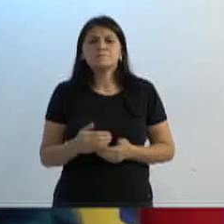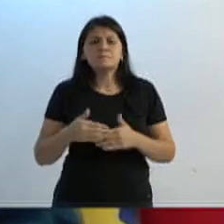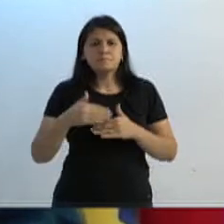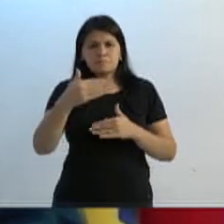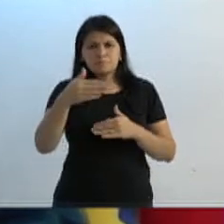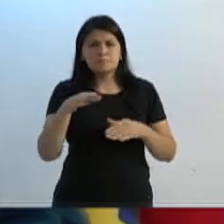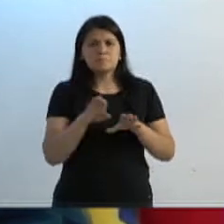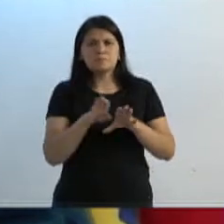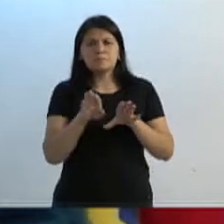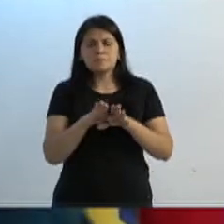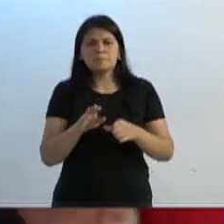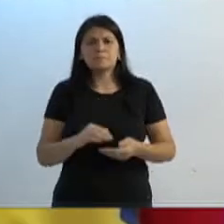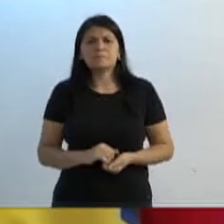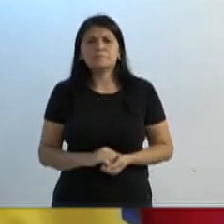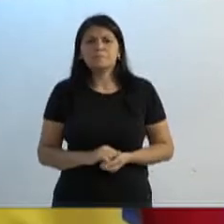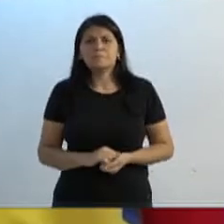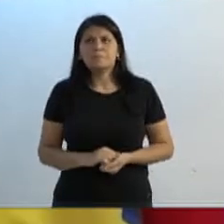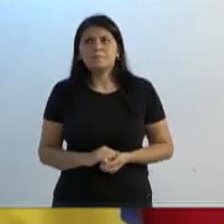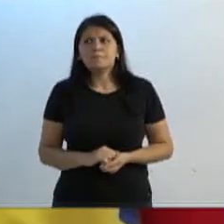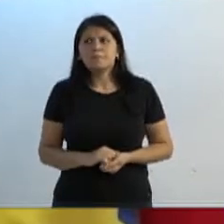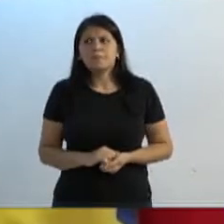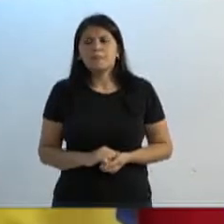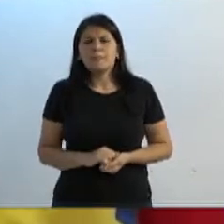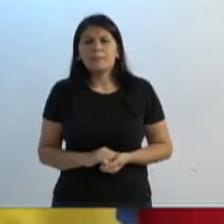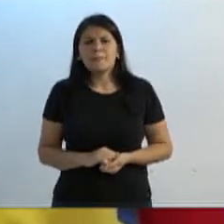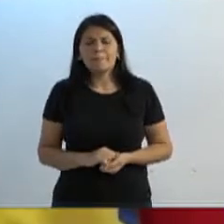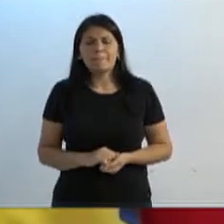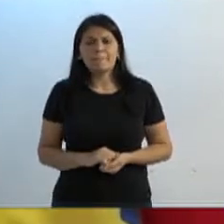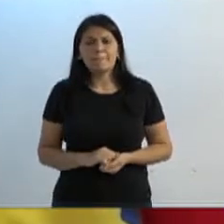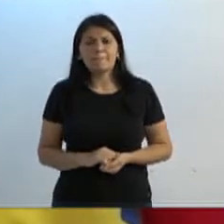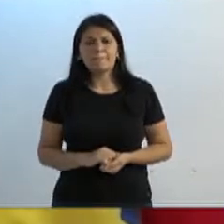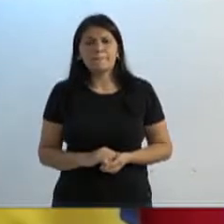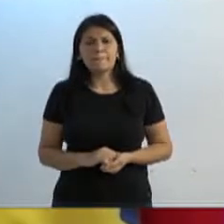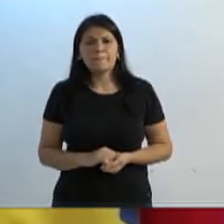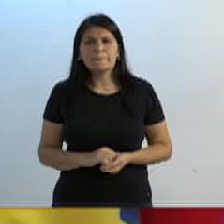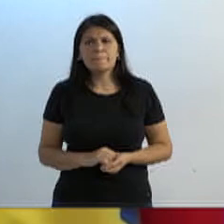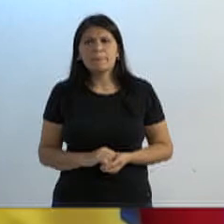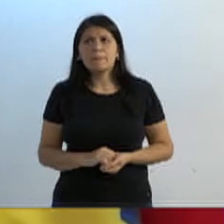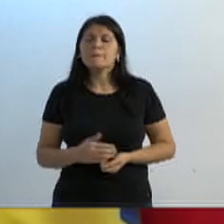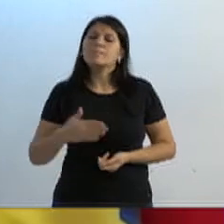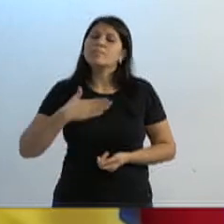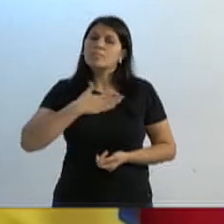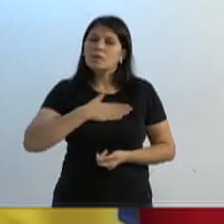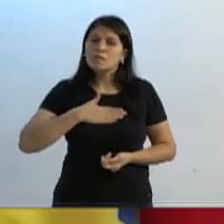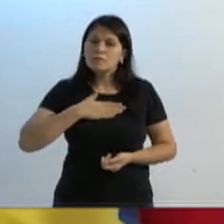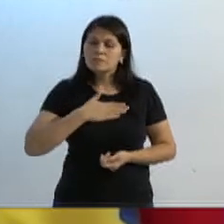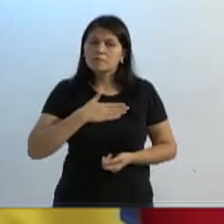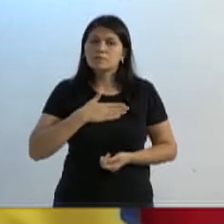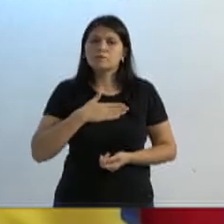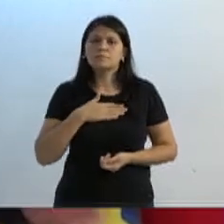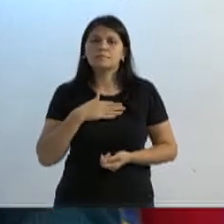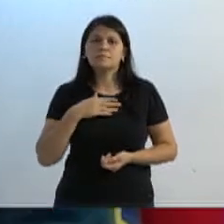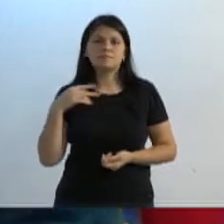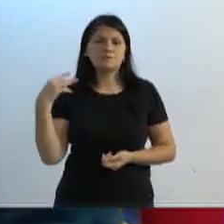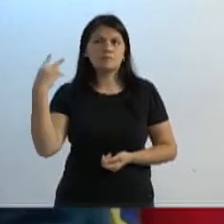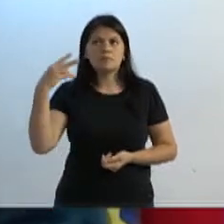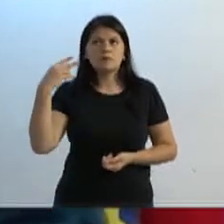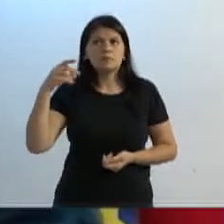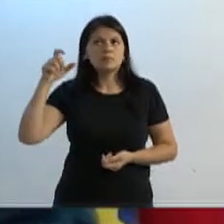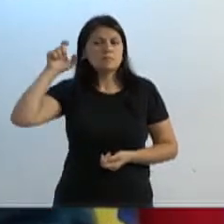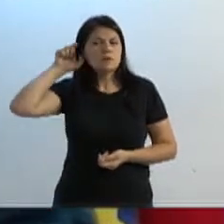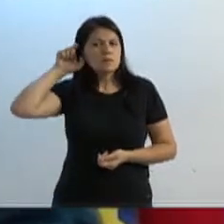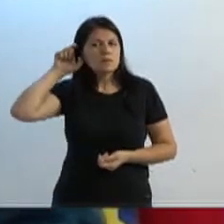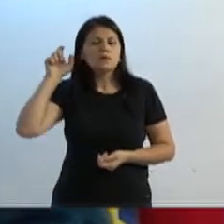presidente, pelo menos o governo não está aqui, mas gostaria que o vereador Mantal também pode encaminhar, vereador Mantal,